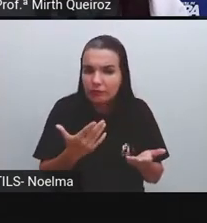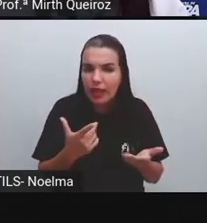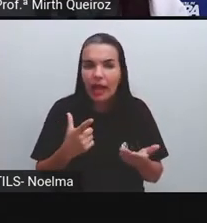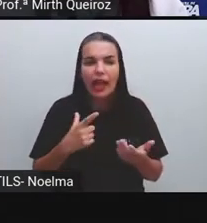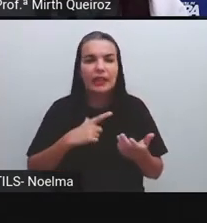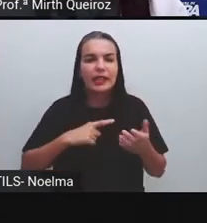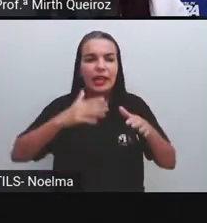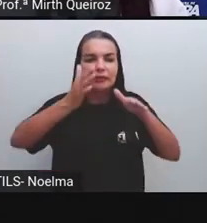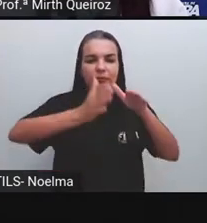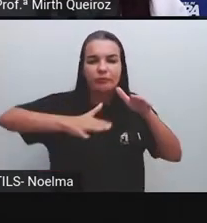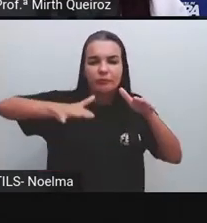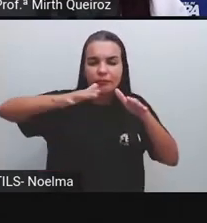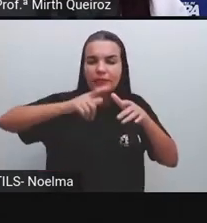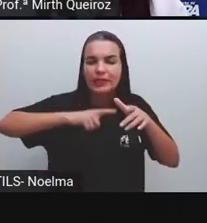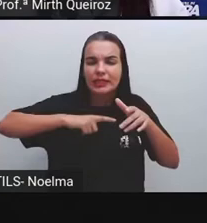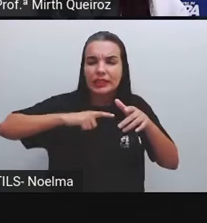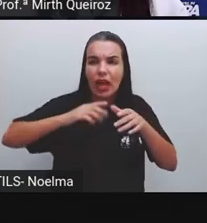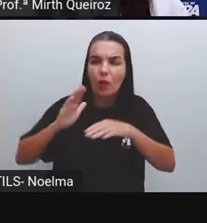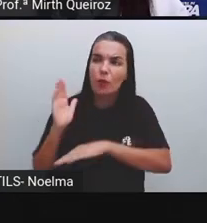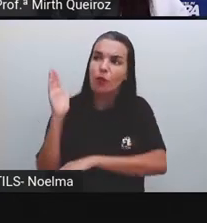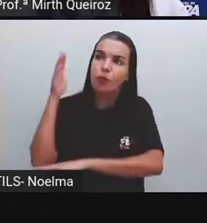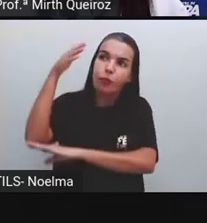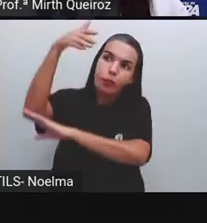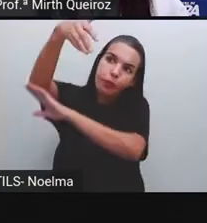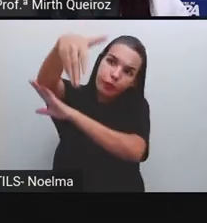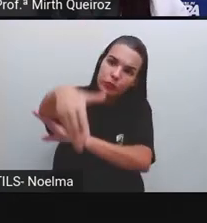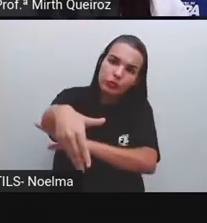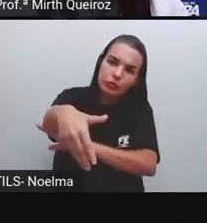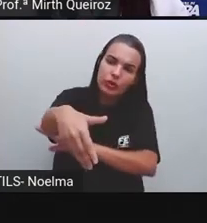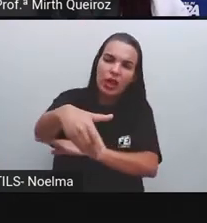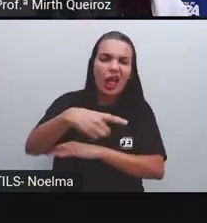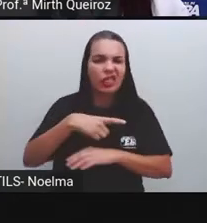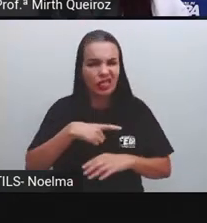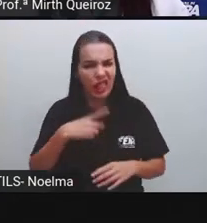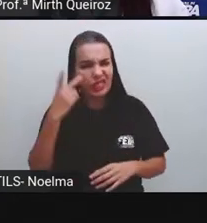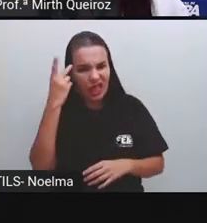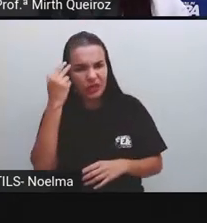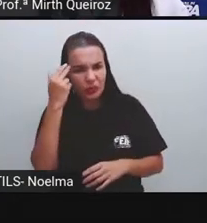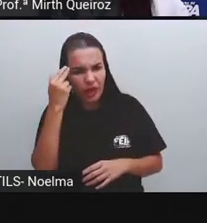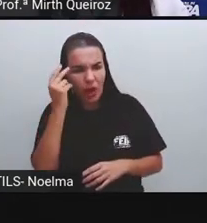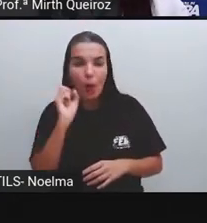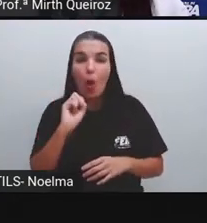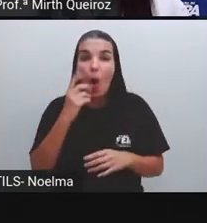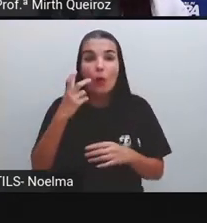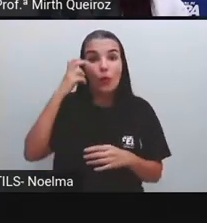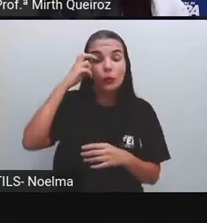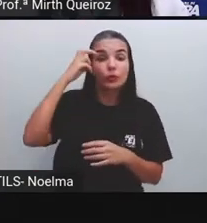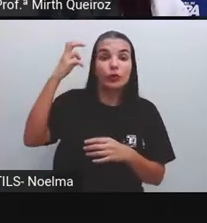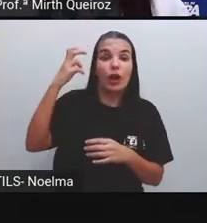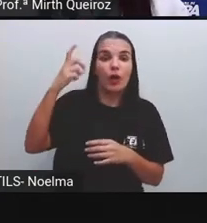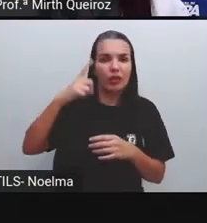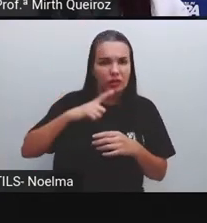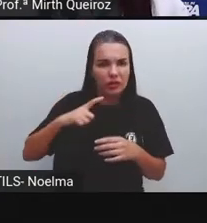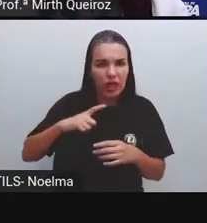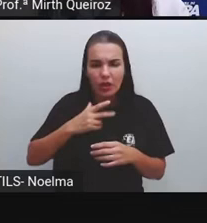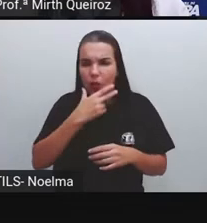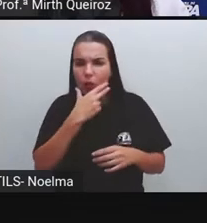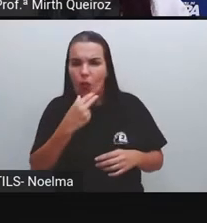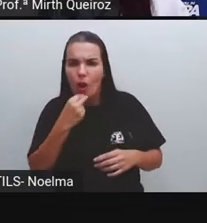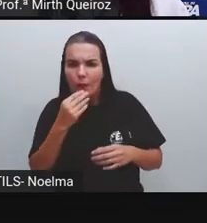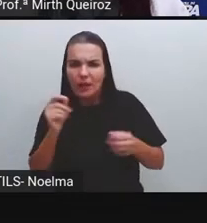paisagem natural ou ela é uma paisagem cultural? A interferência do homem, ela já